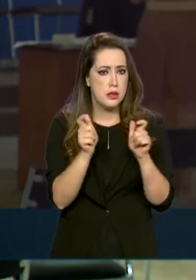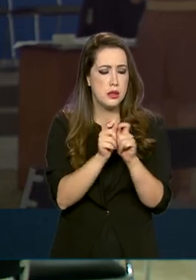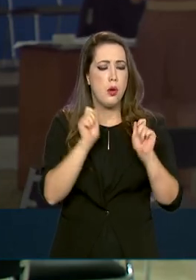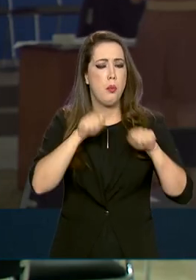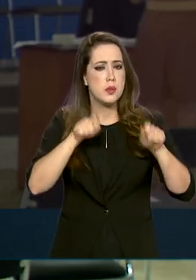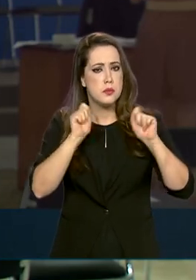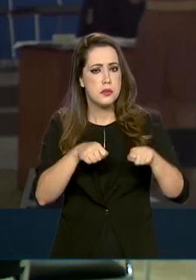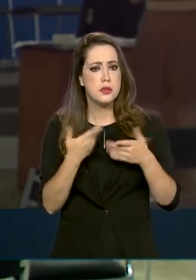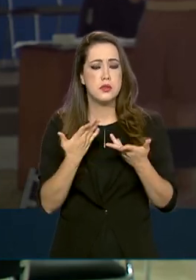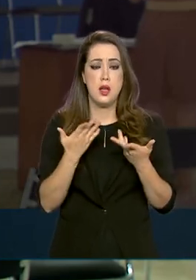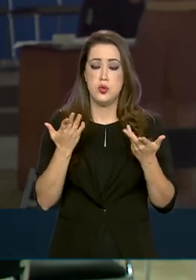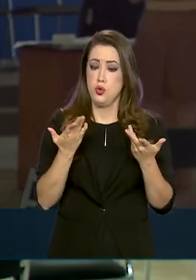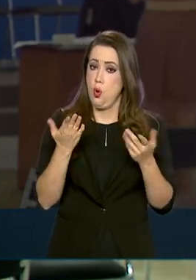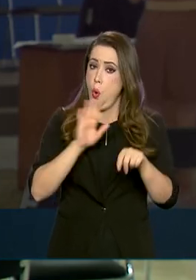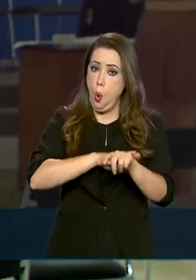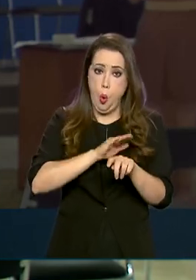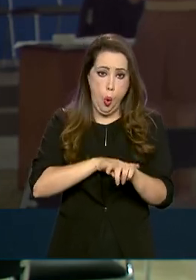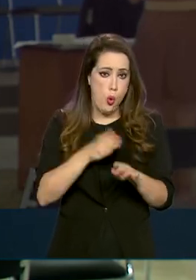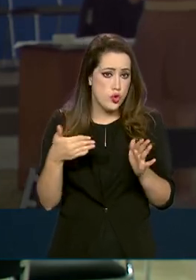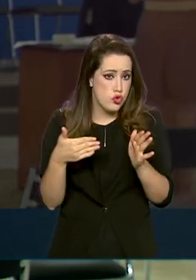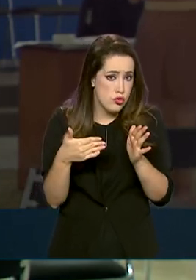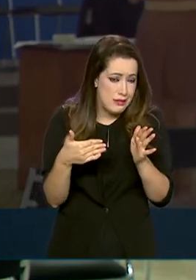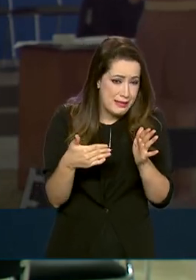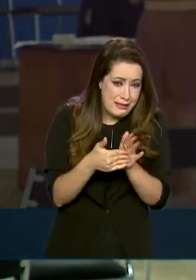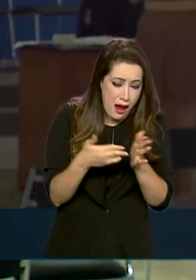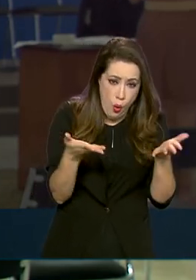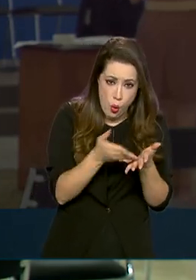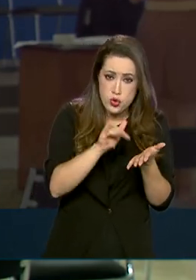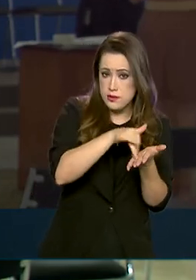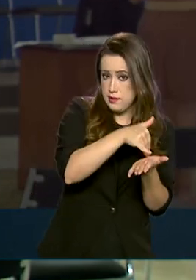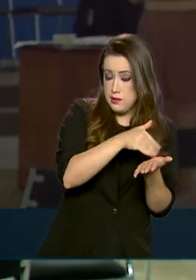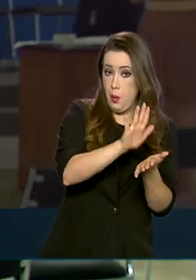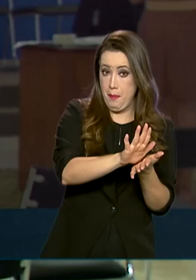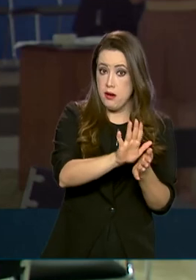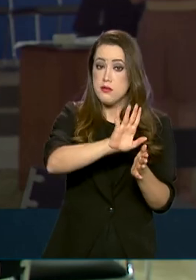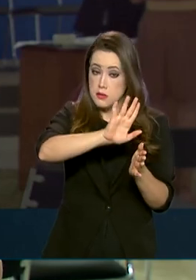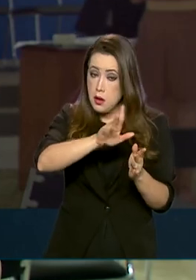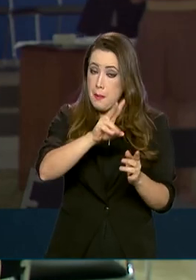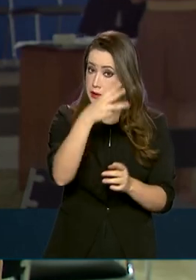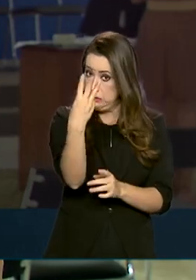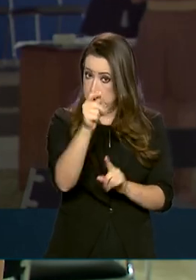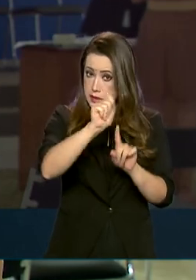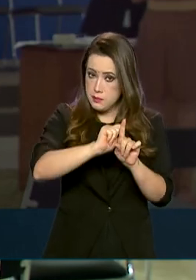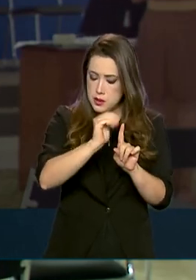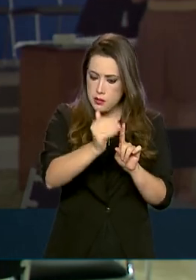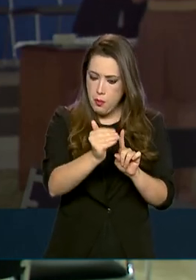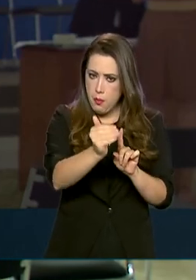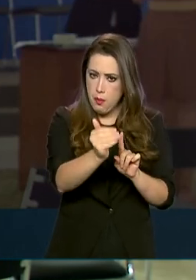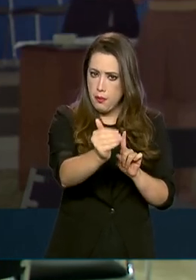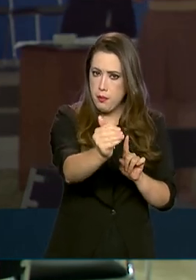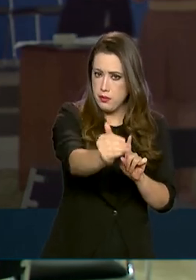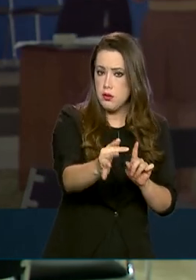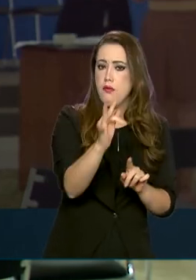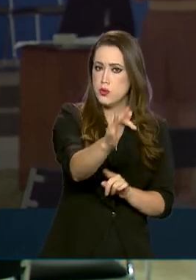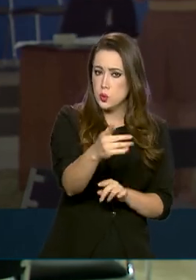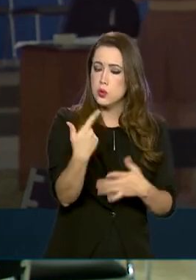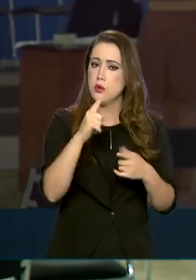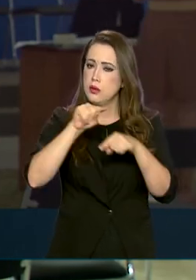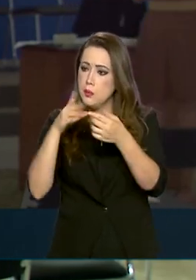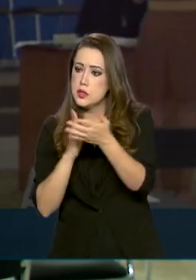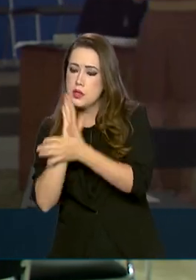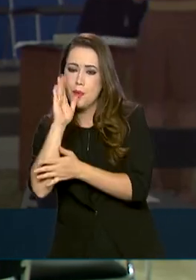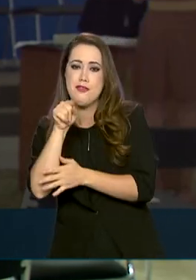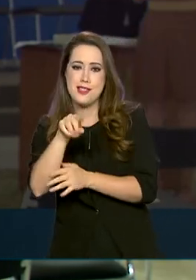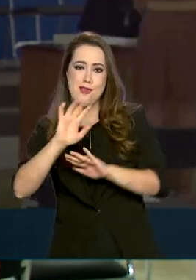terminaria hoje. Então, esse prazo foi ampliado, ele foi prorrogado por mais 3 meses após a aprovação pelo Congresso